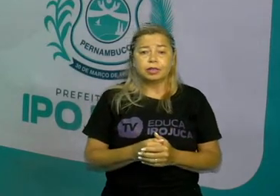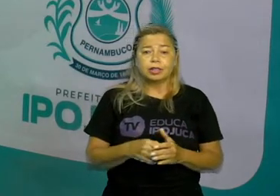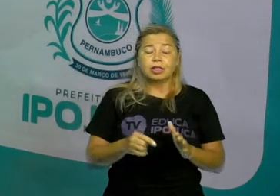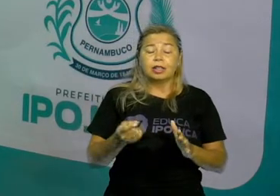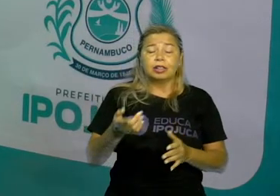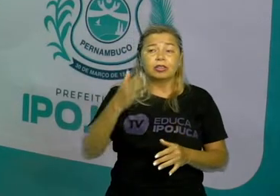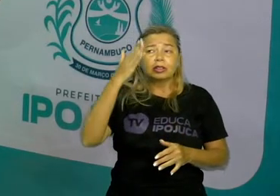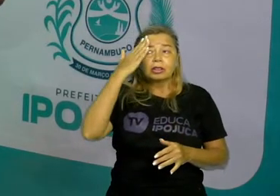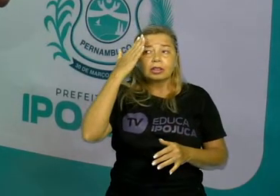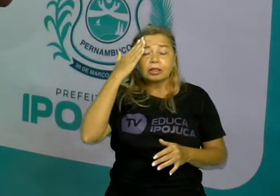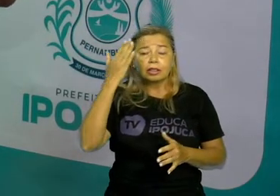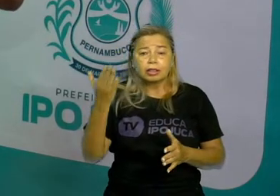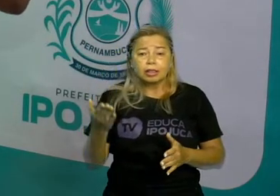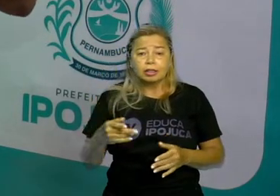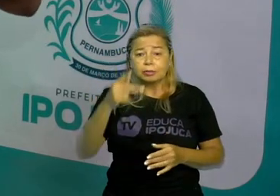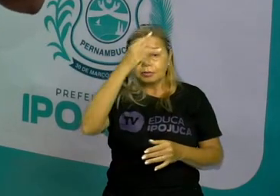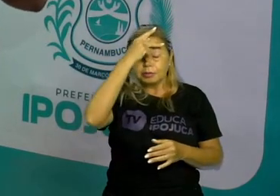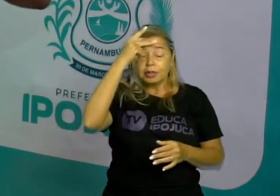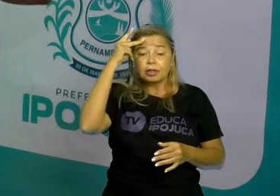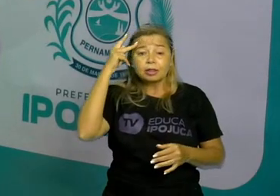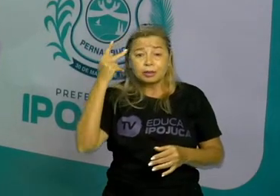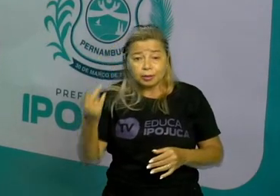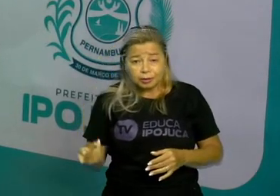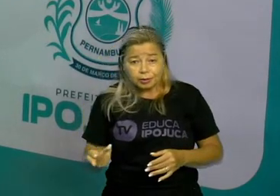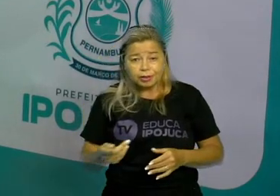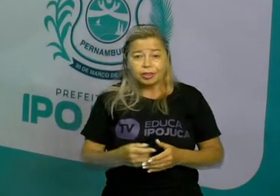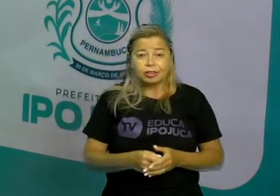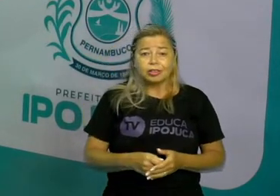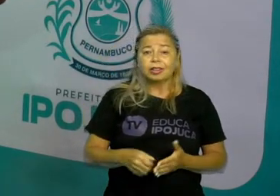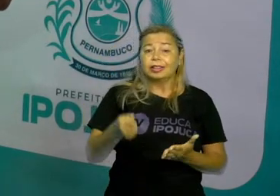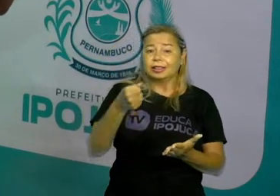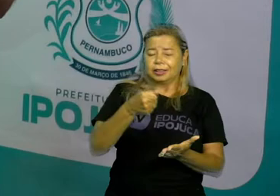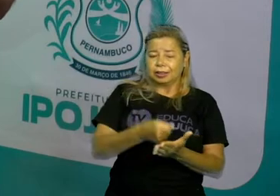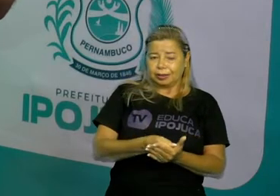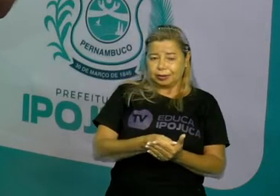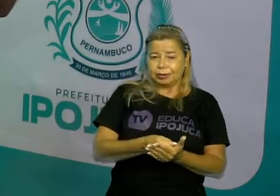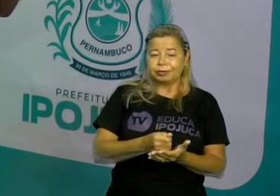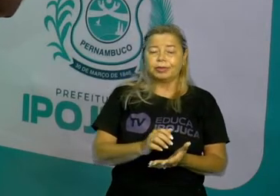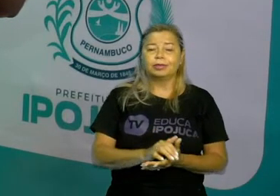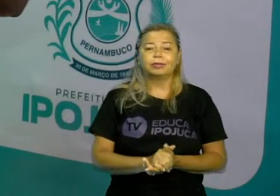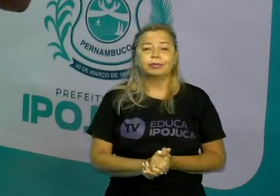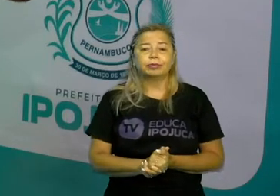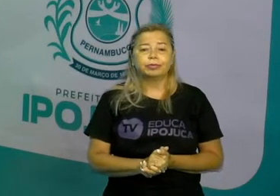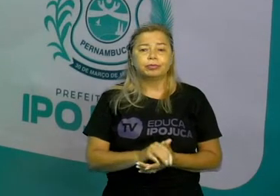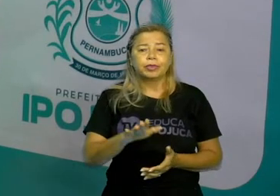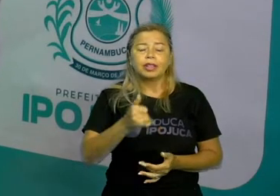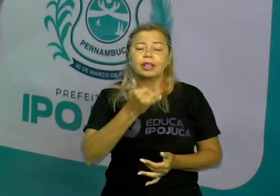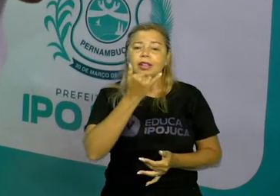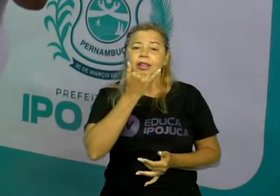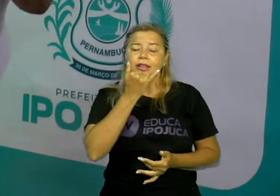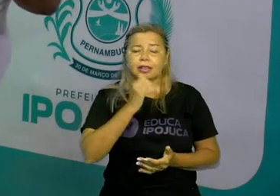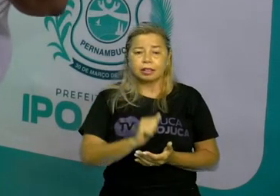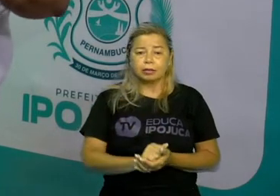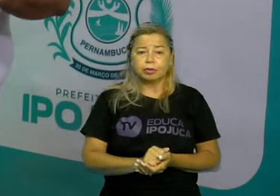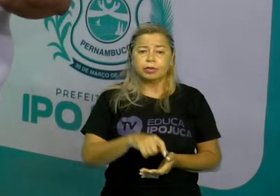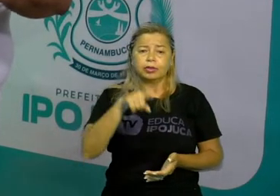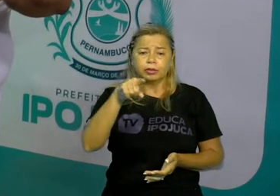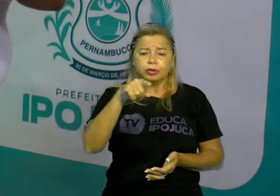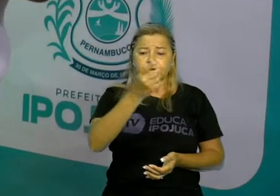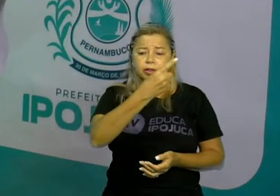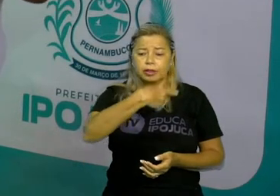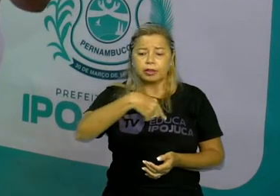consumidores. Isso acontece na sua casa, por exemplo. Quando você vai para a feira,